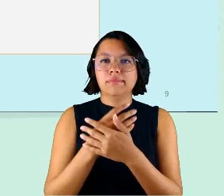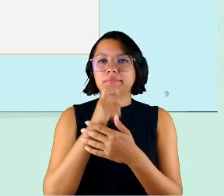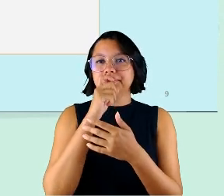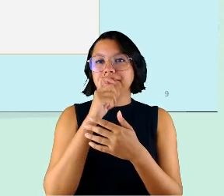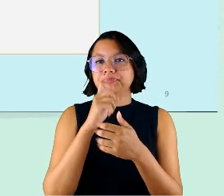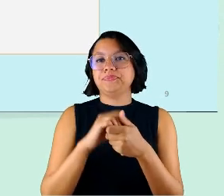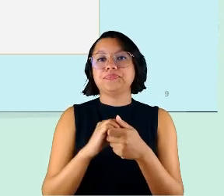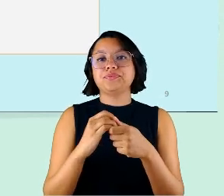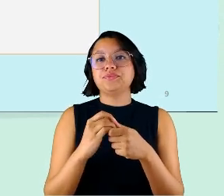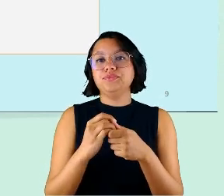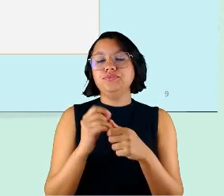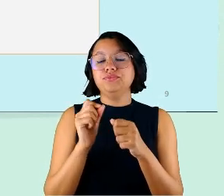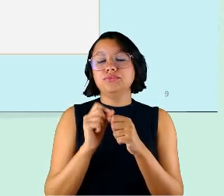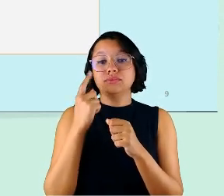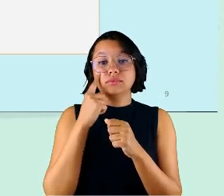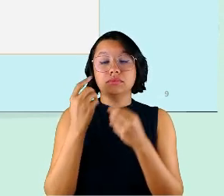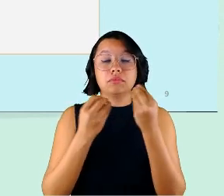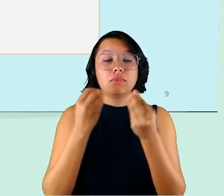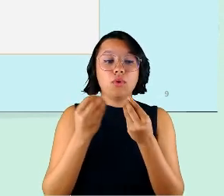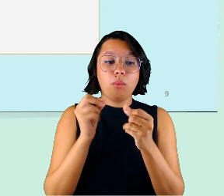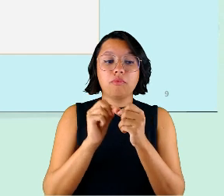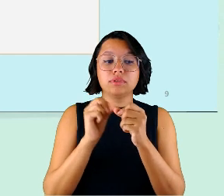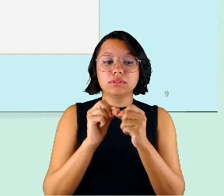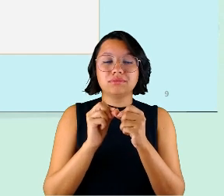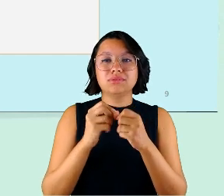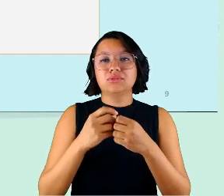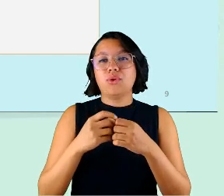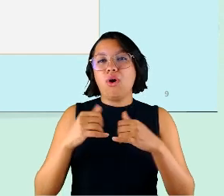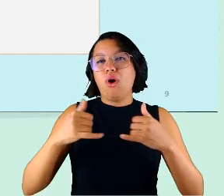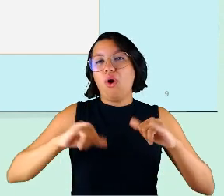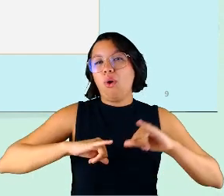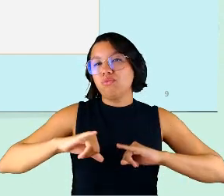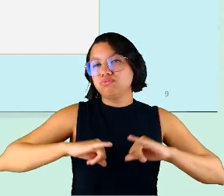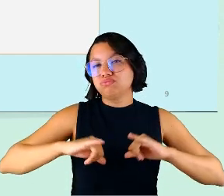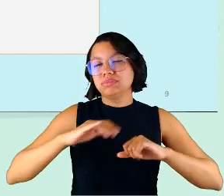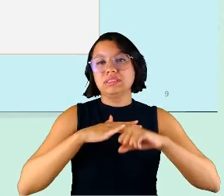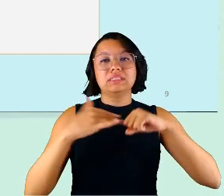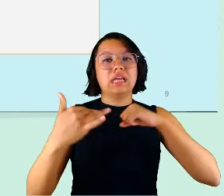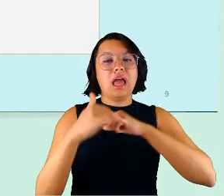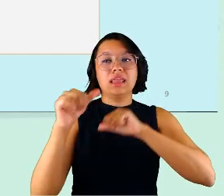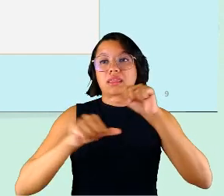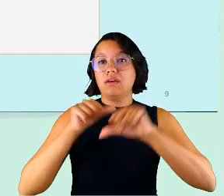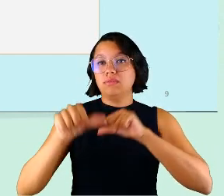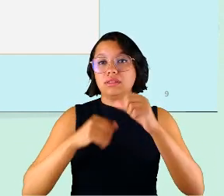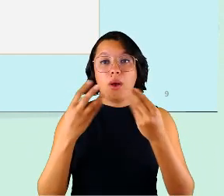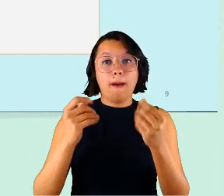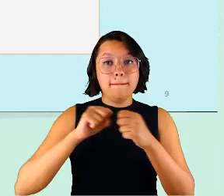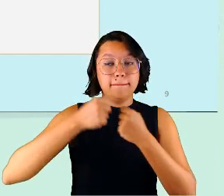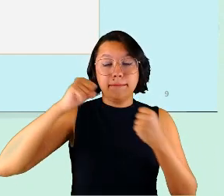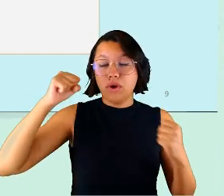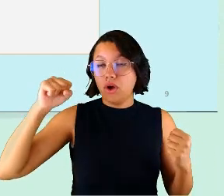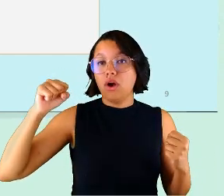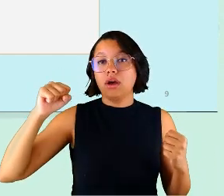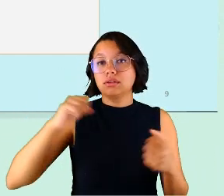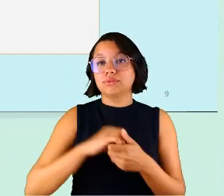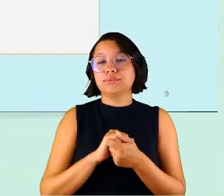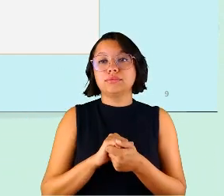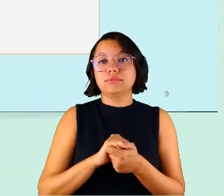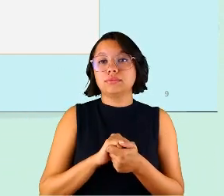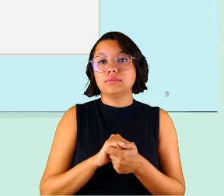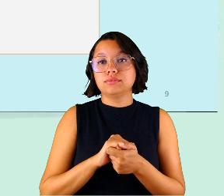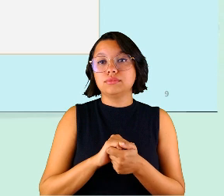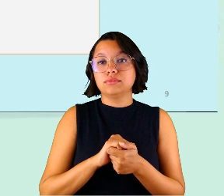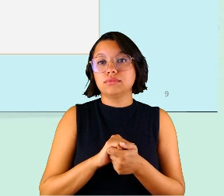mecanismos para lidar com os sofrimentos da pandemia e com as transformações bastante grandes da